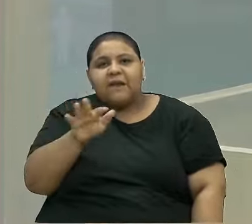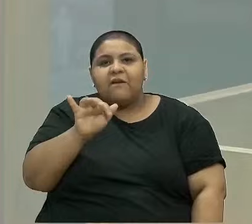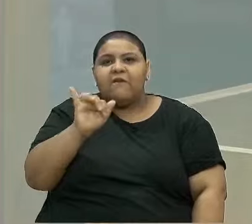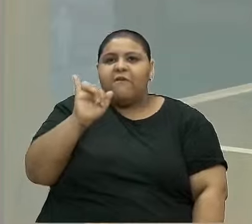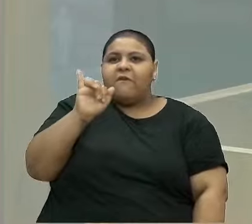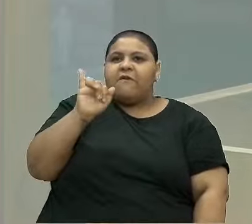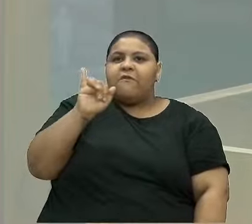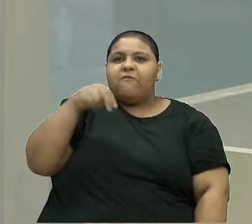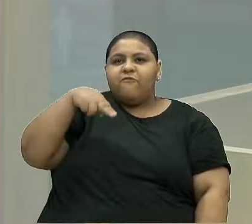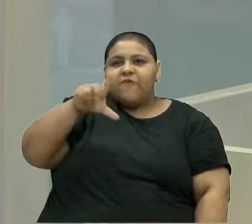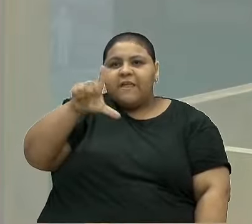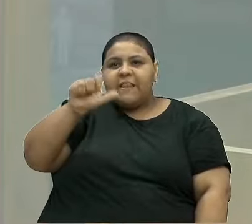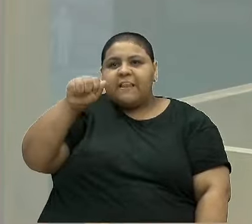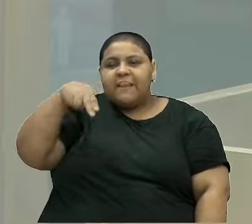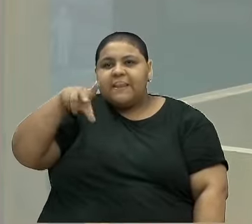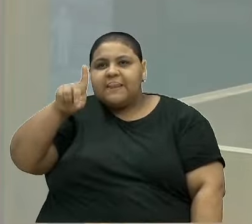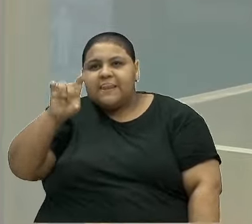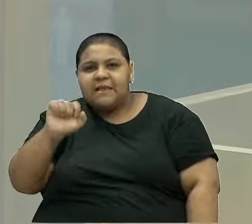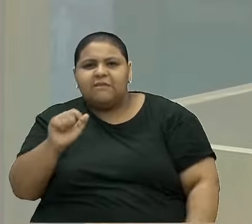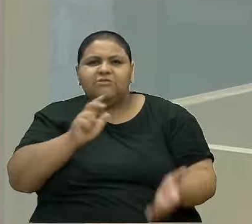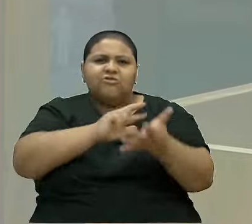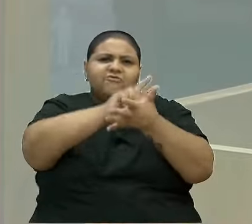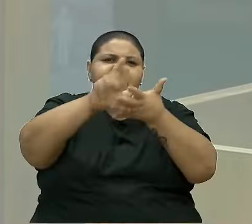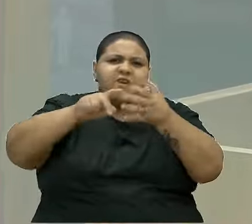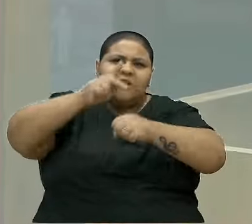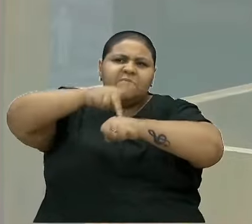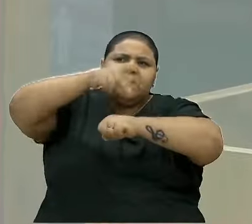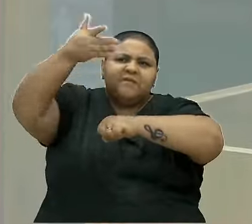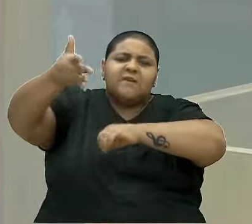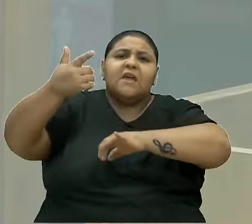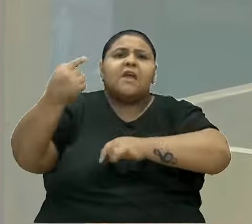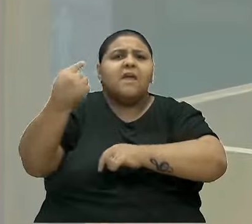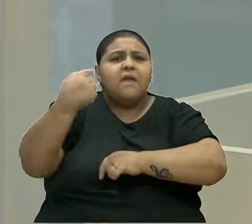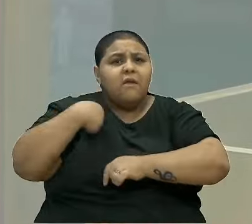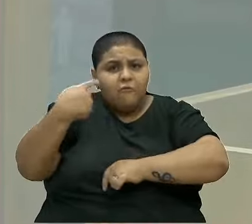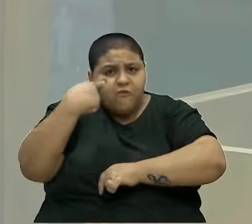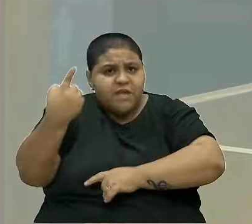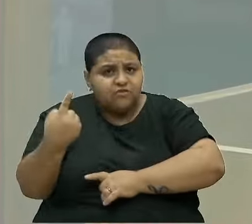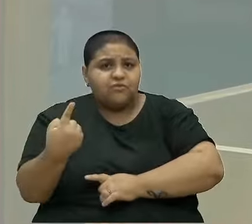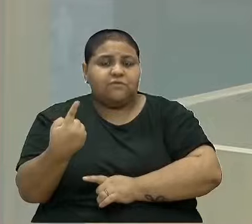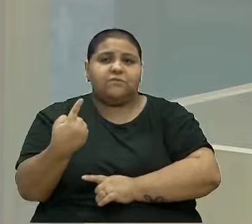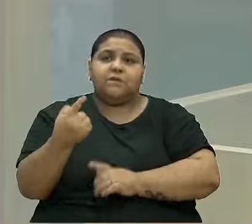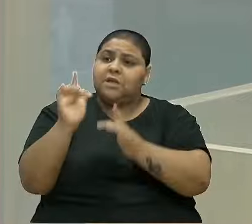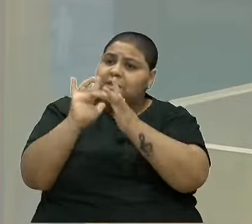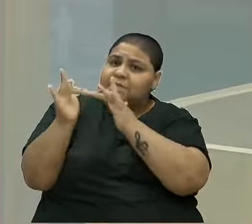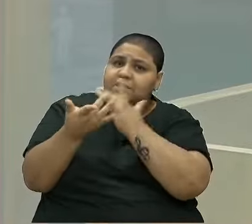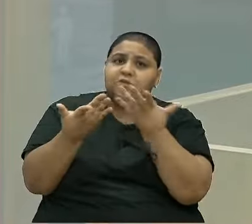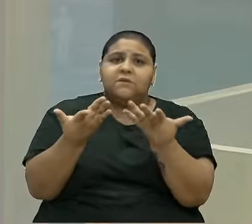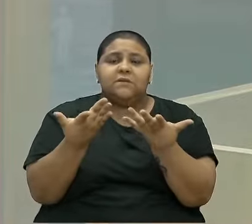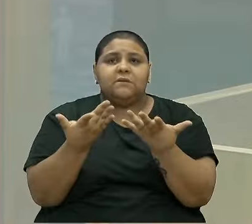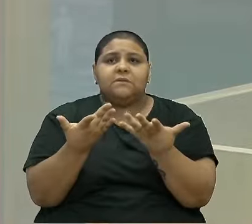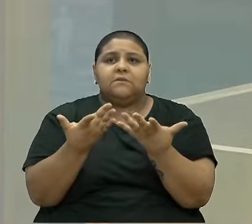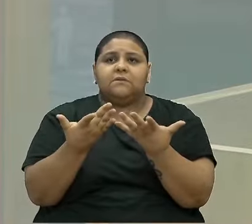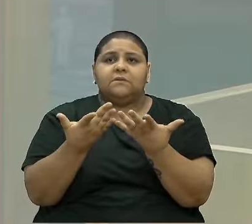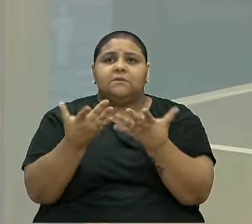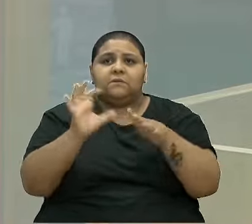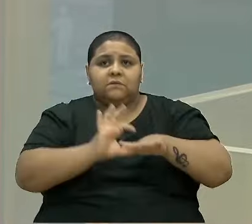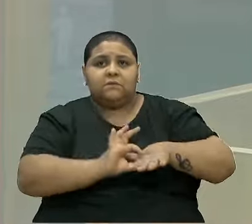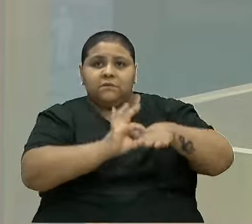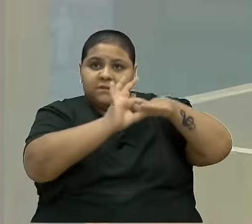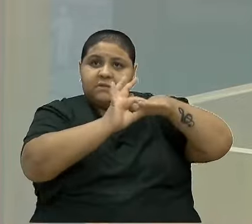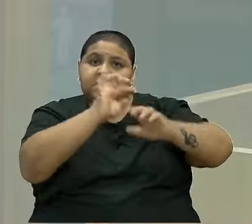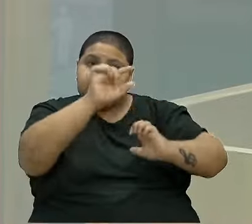na Noruega, na Alemanha. Eu vejo isso nas redes sociais das lideranças